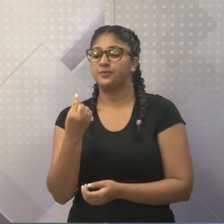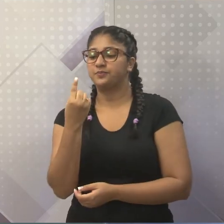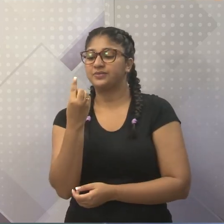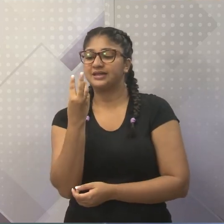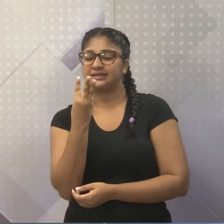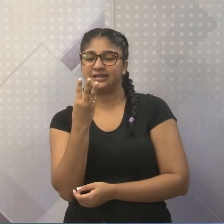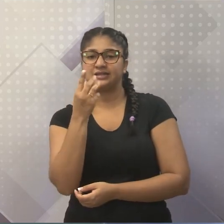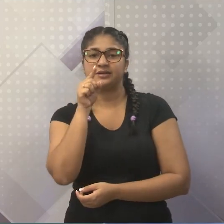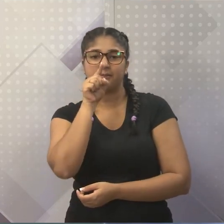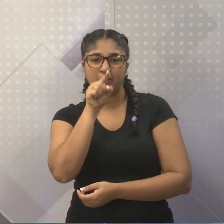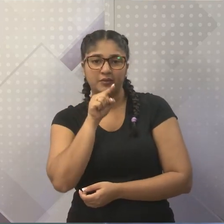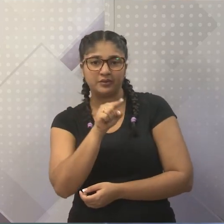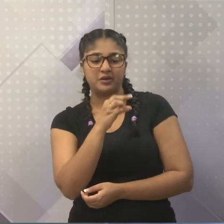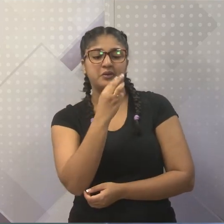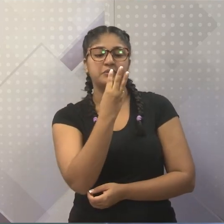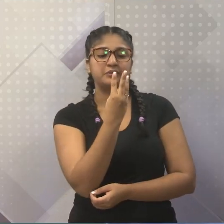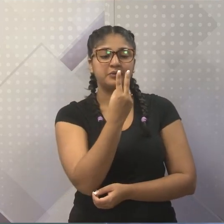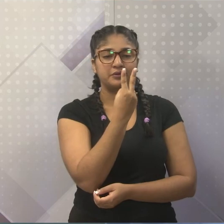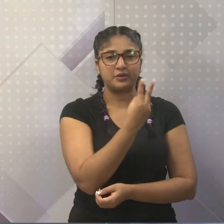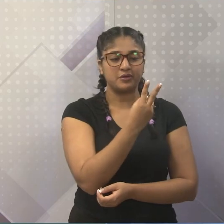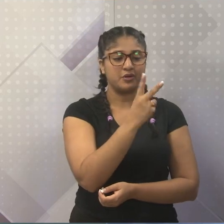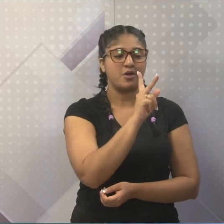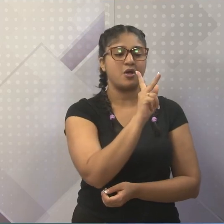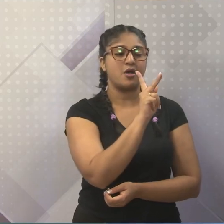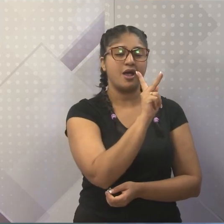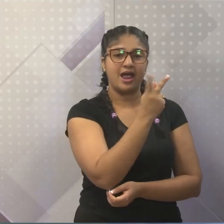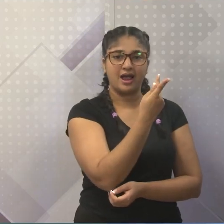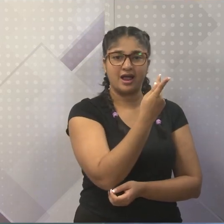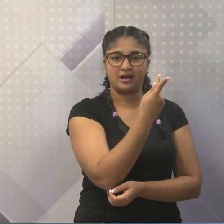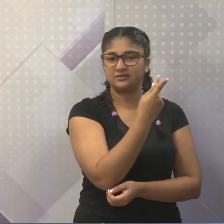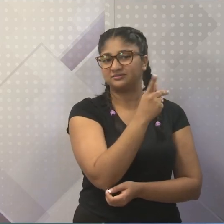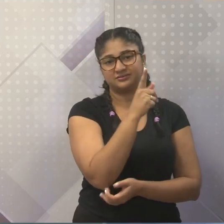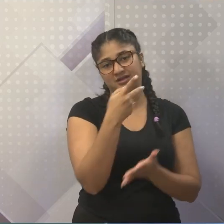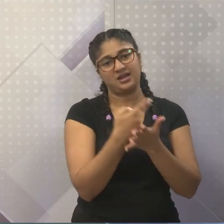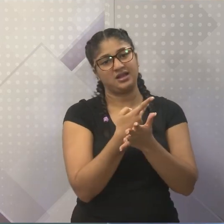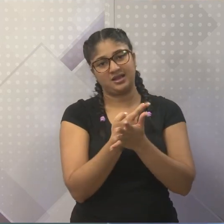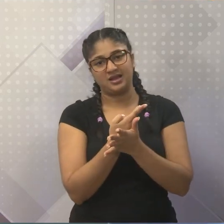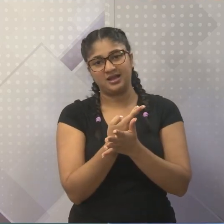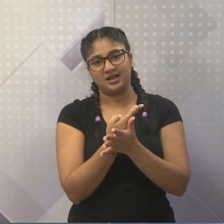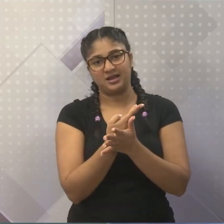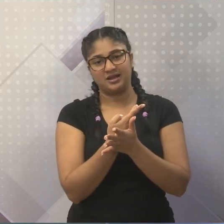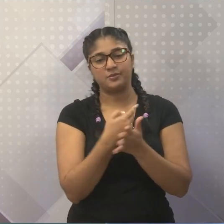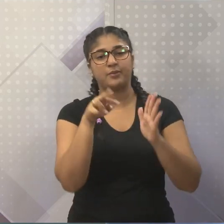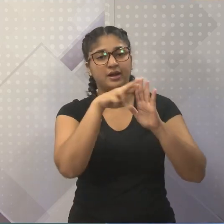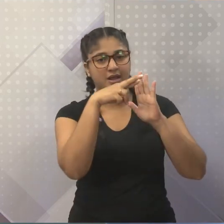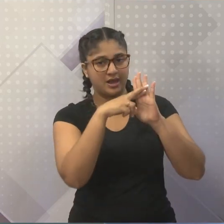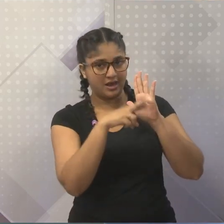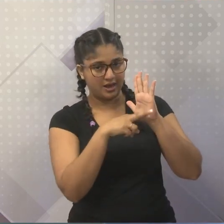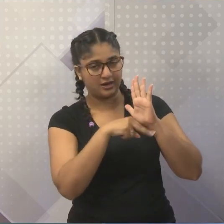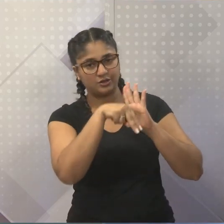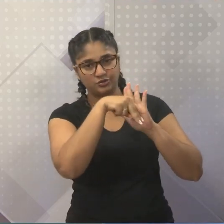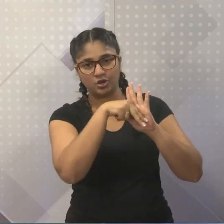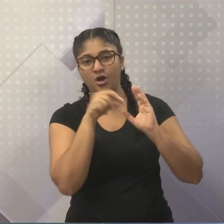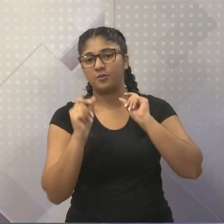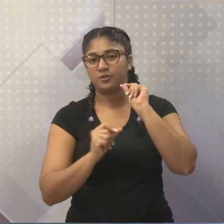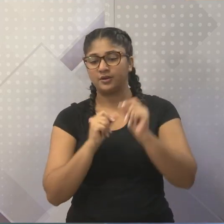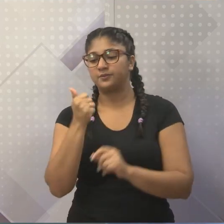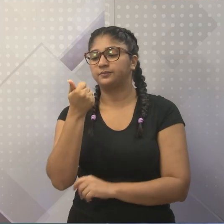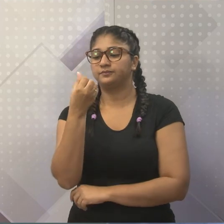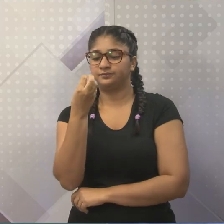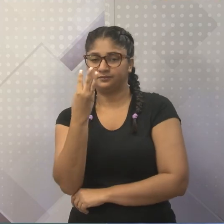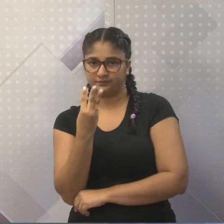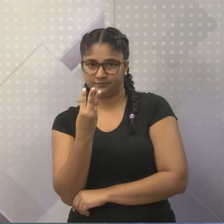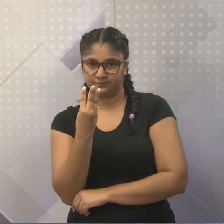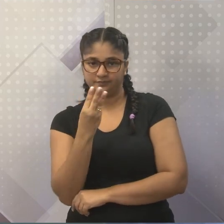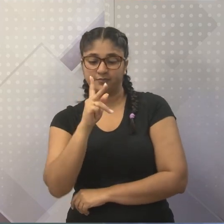dois pontinhos, 32 horas, que é H. Não. Segundo a BNT, seriam 13, H,